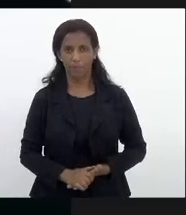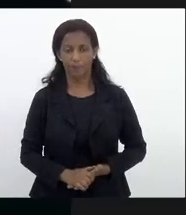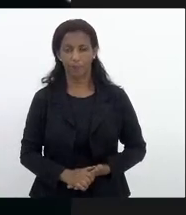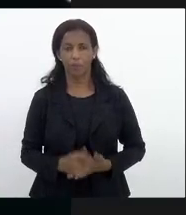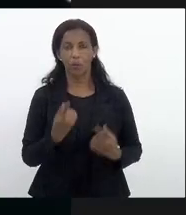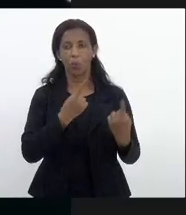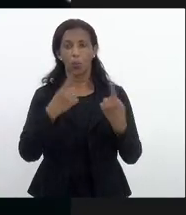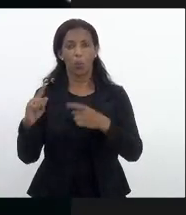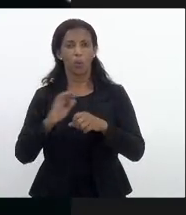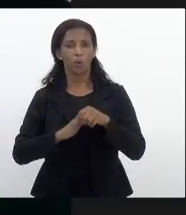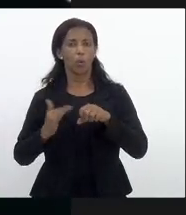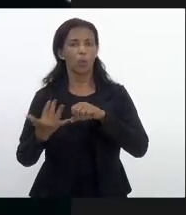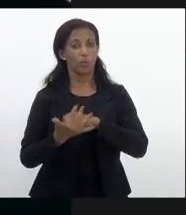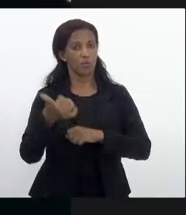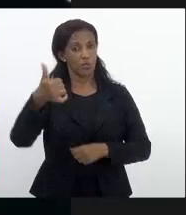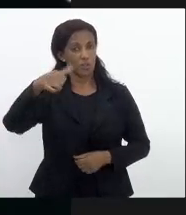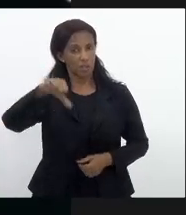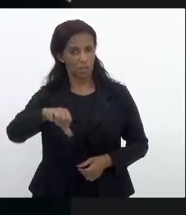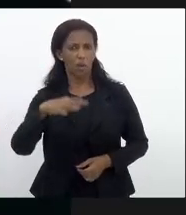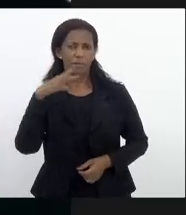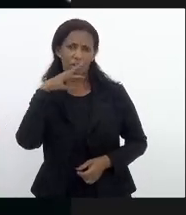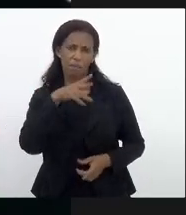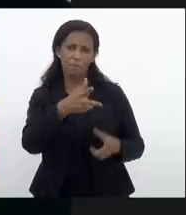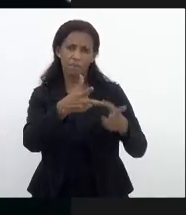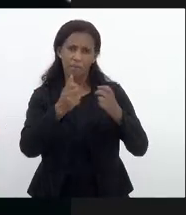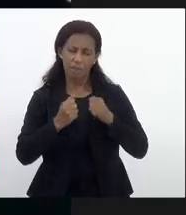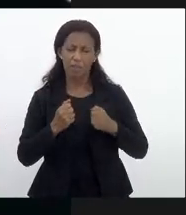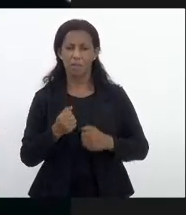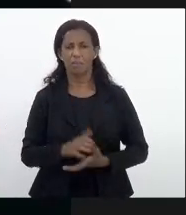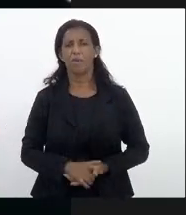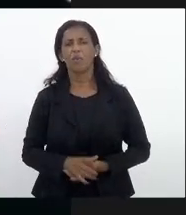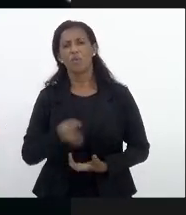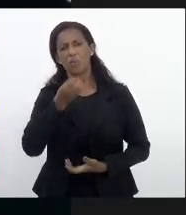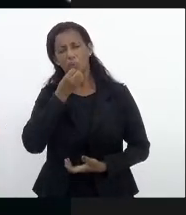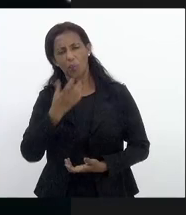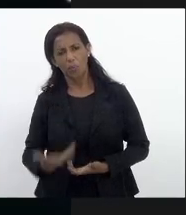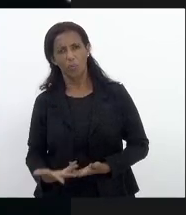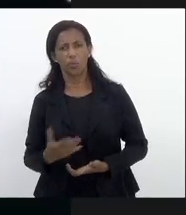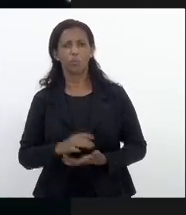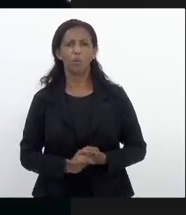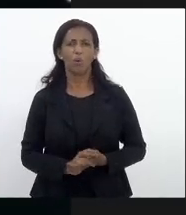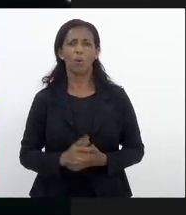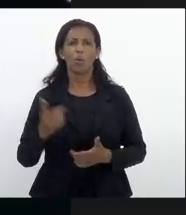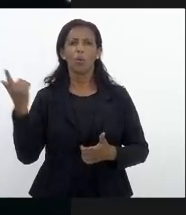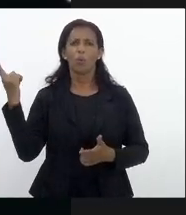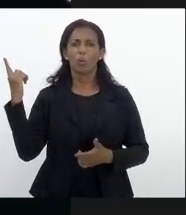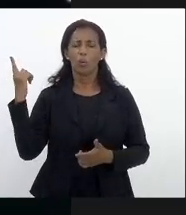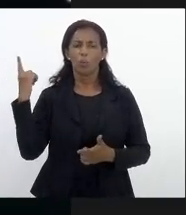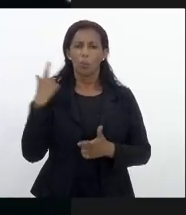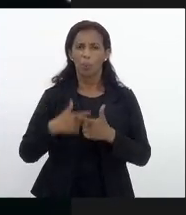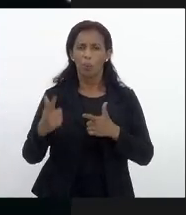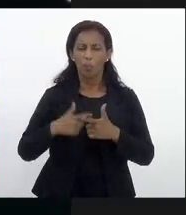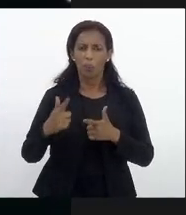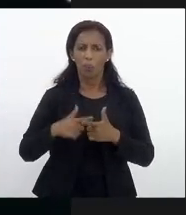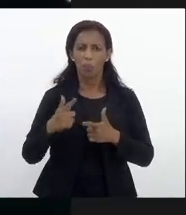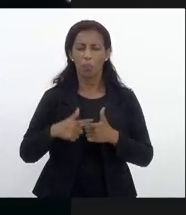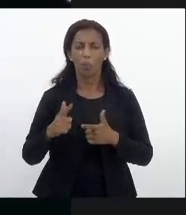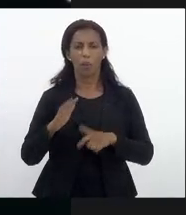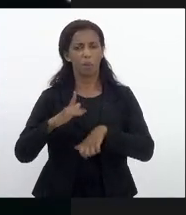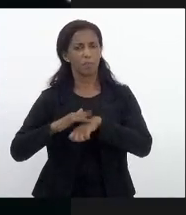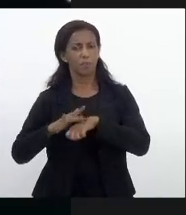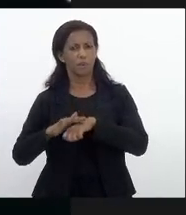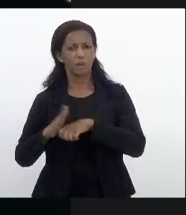contra covid-19 a gente tem percebido surtiu efeitos em relação a gravidade dos casos sendo aí um dos